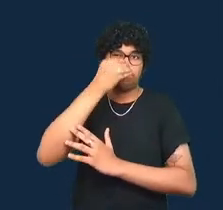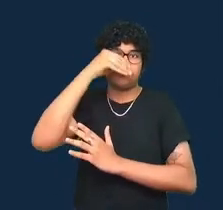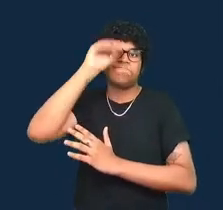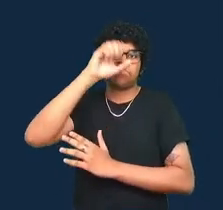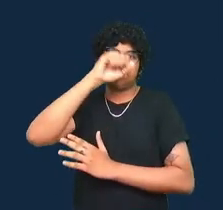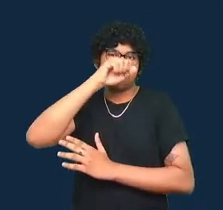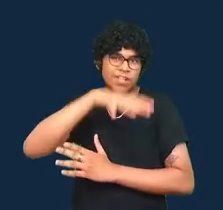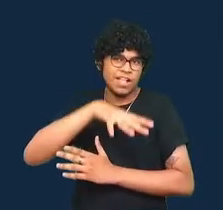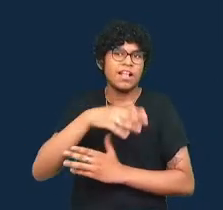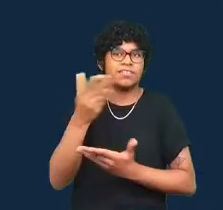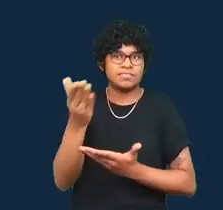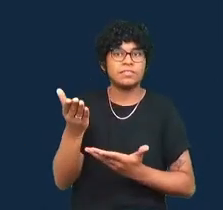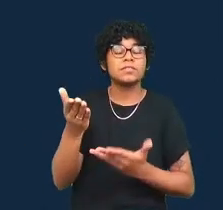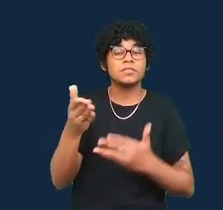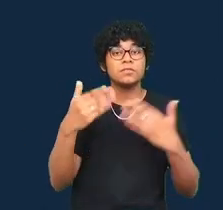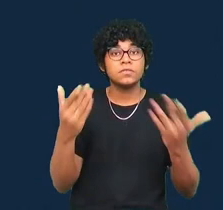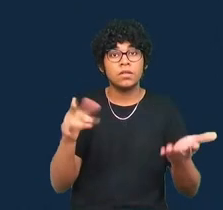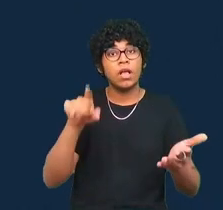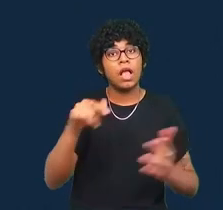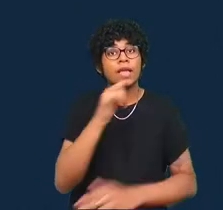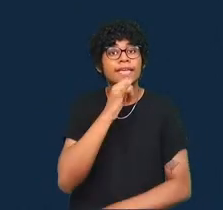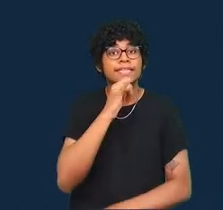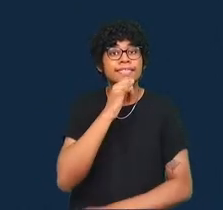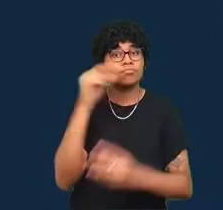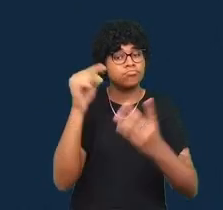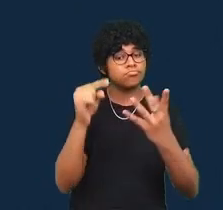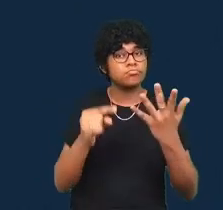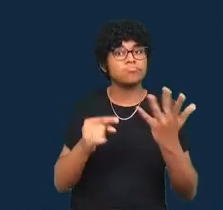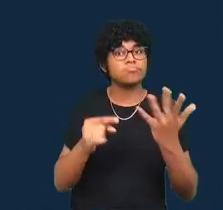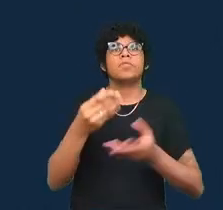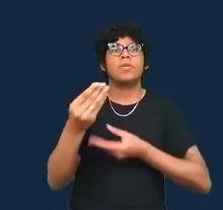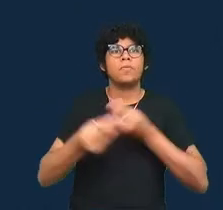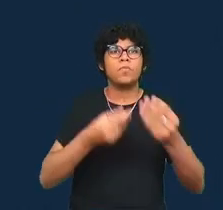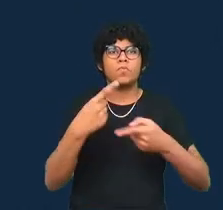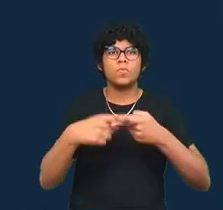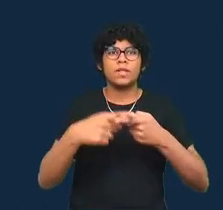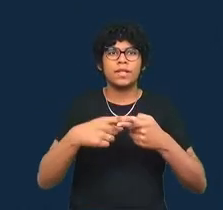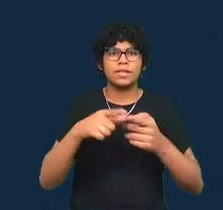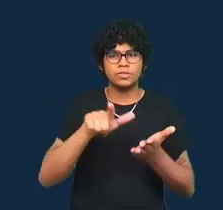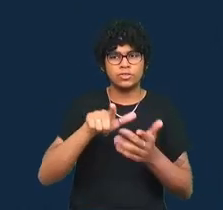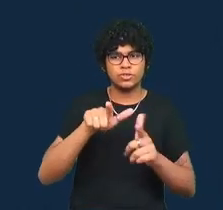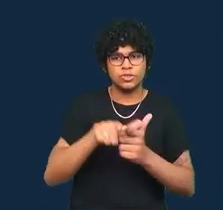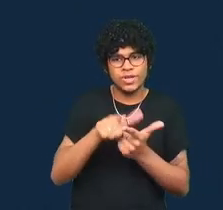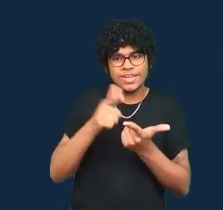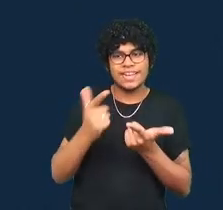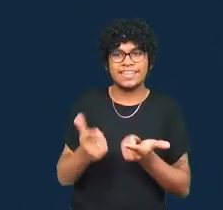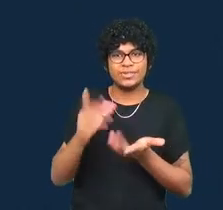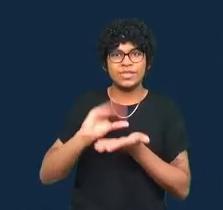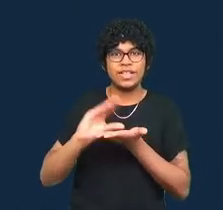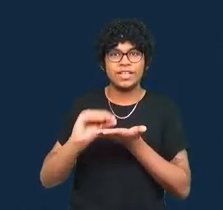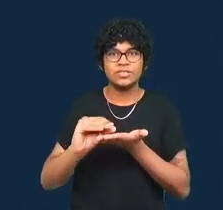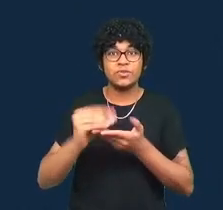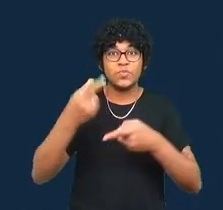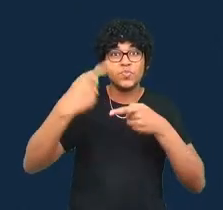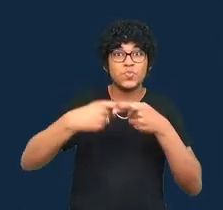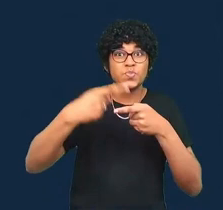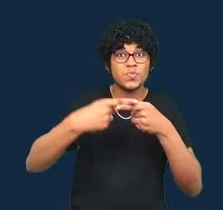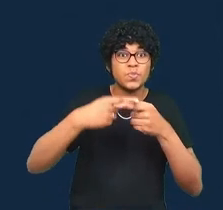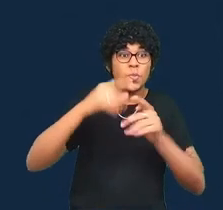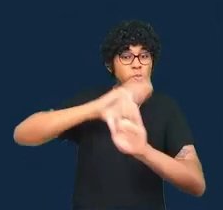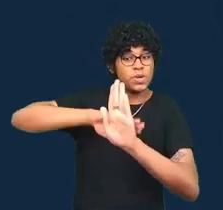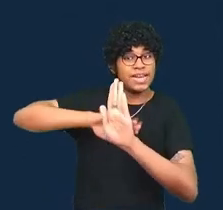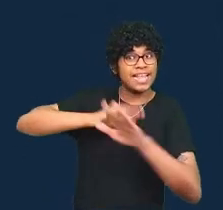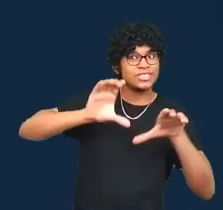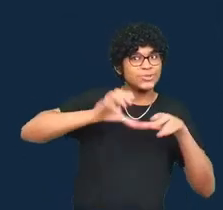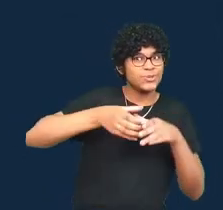Esses foram alguns exemplos de como essa questão de jornalismo de dados por quem para quem para o interesse de